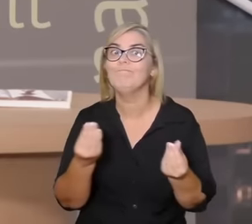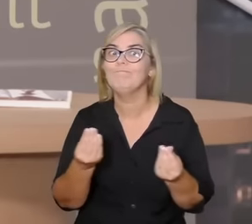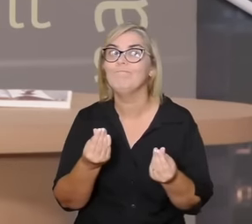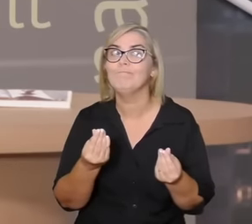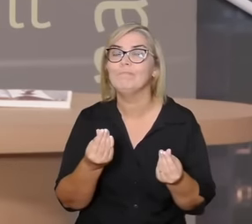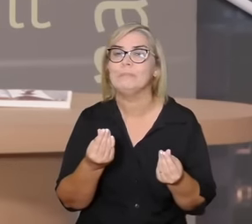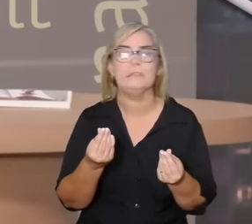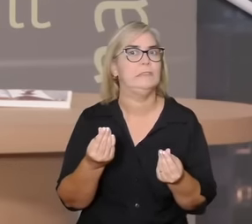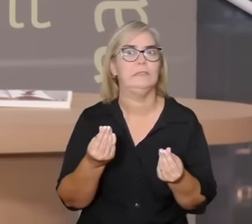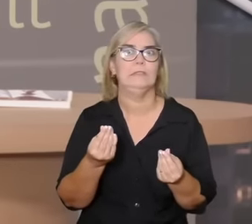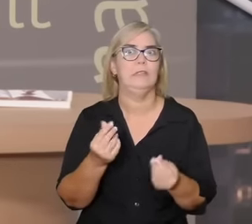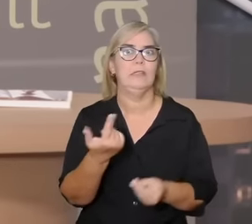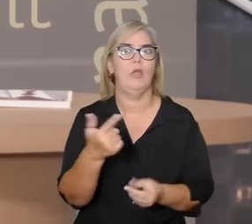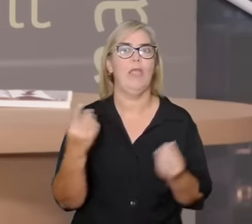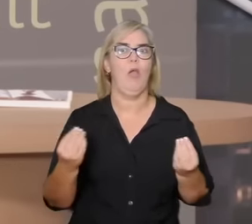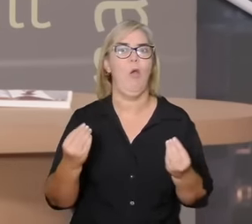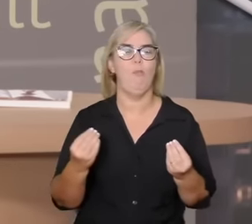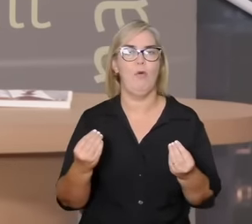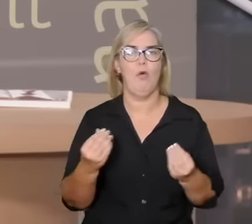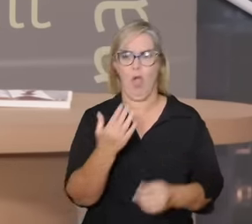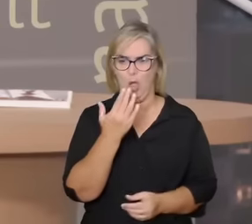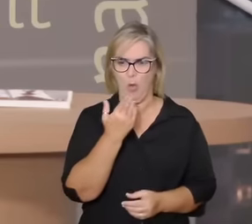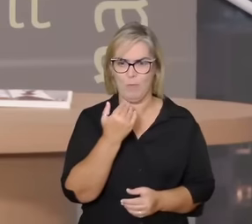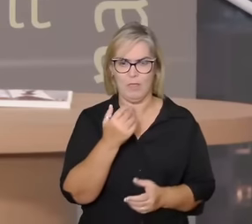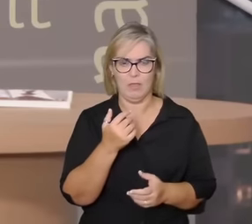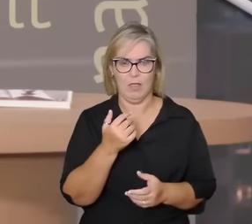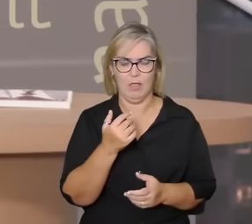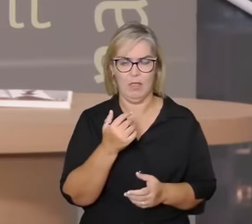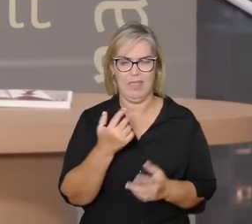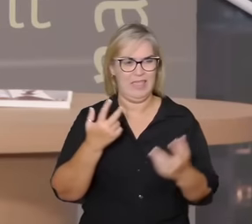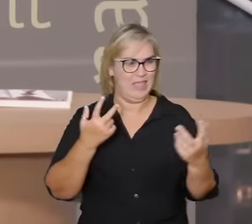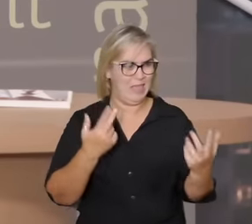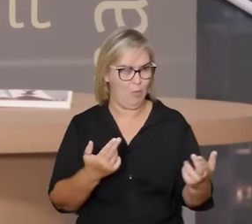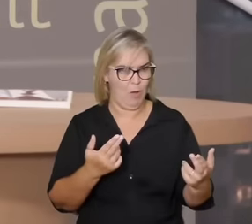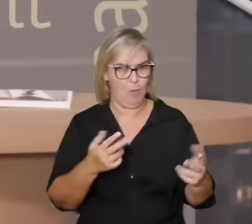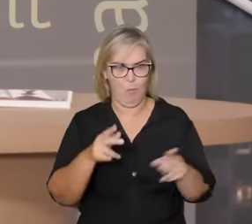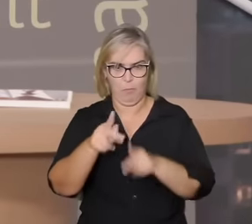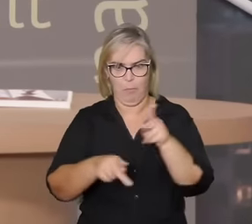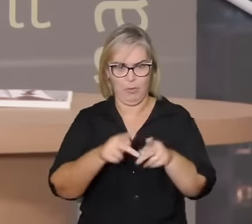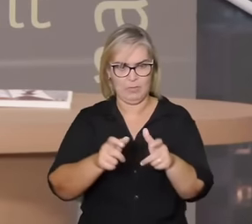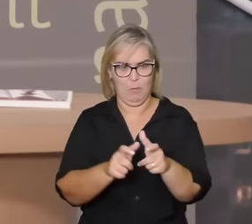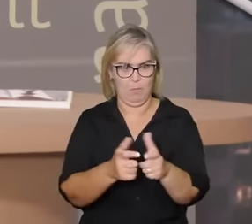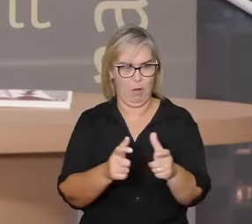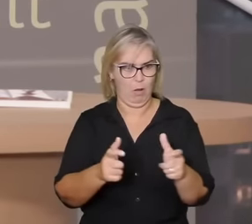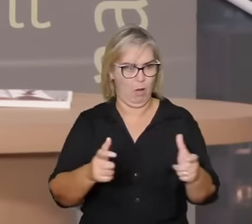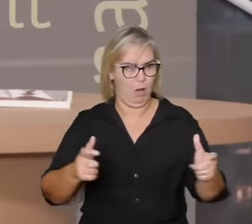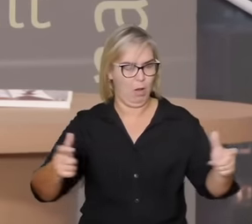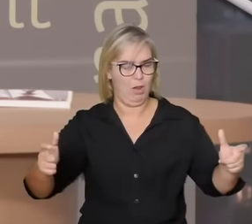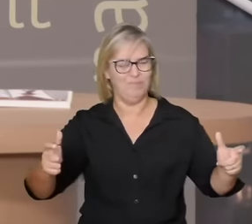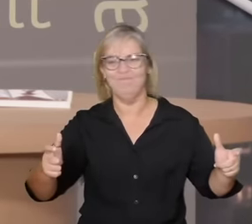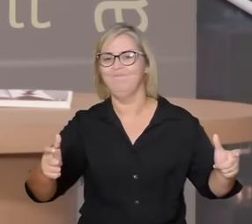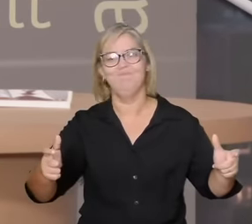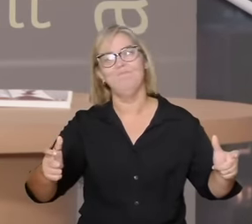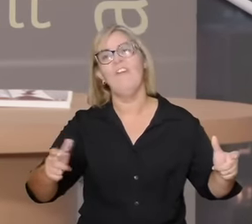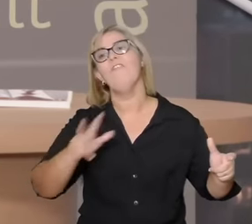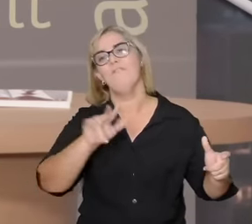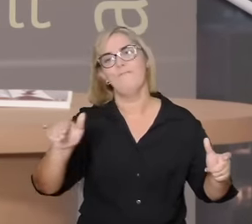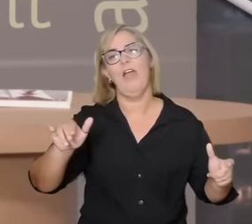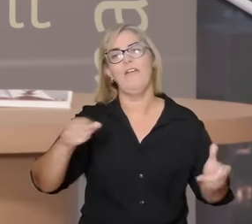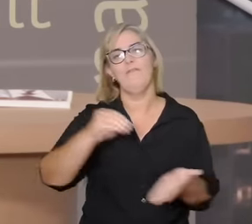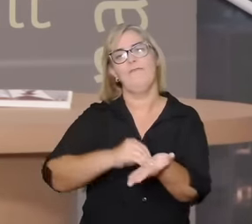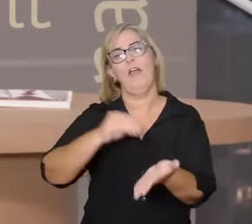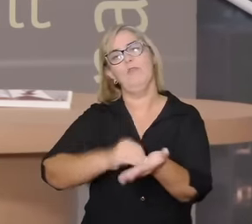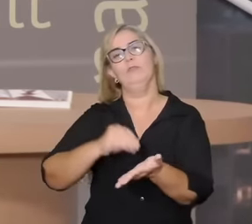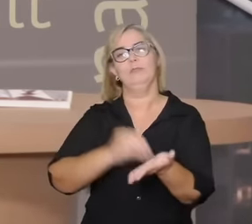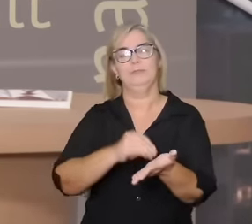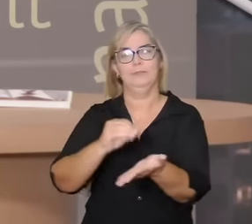hora não tem espaço para todo mundo então o que está dito na economia está descrito também como um